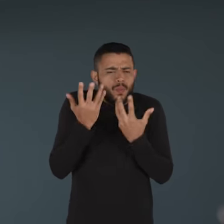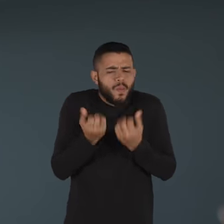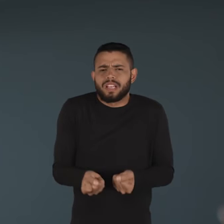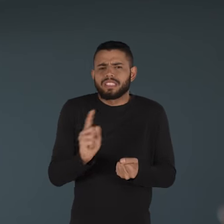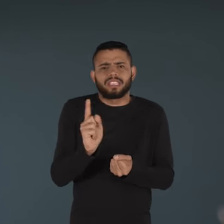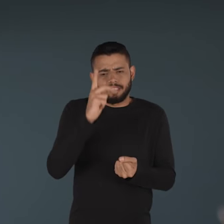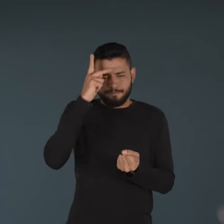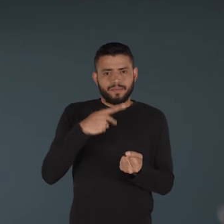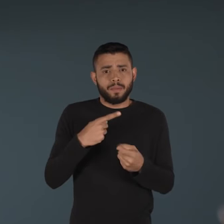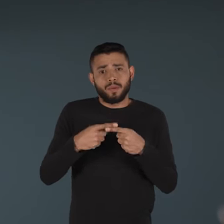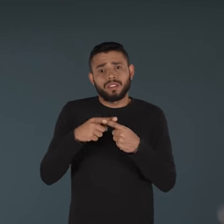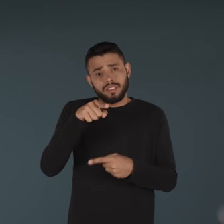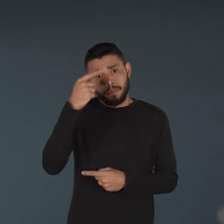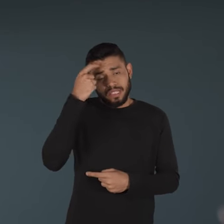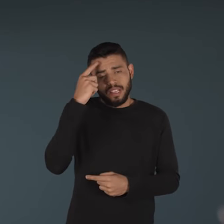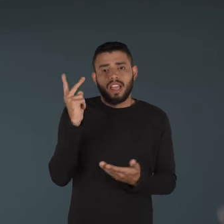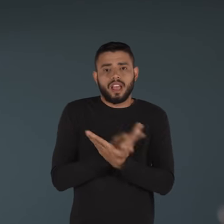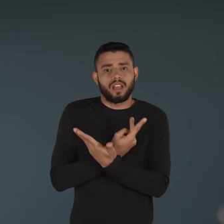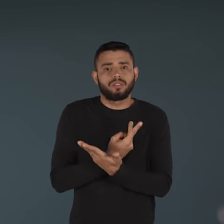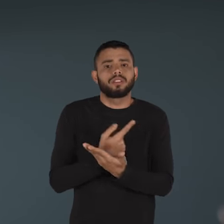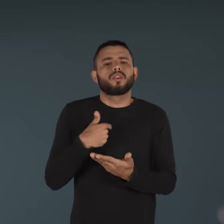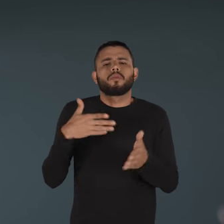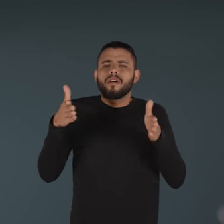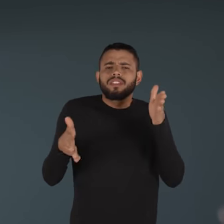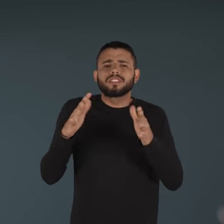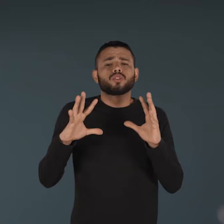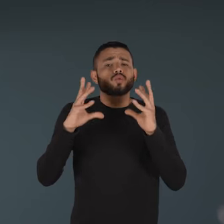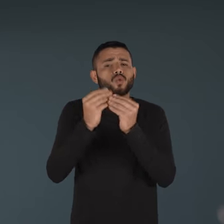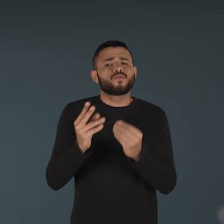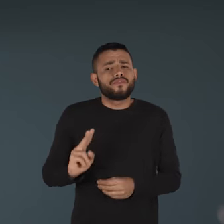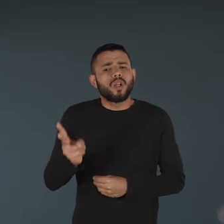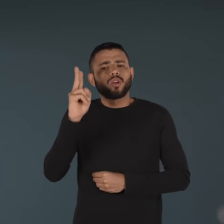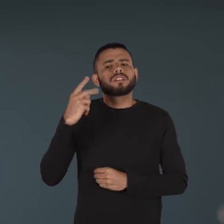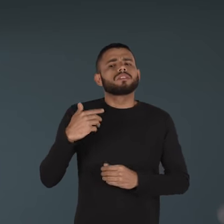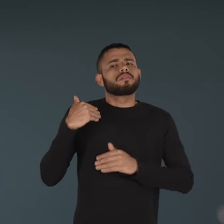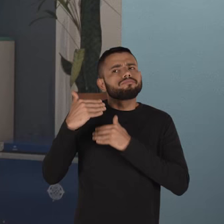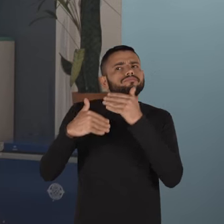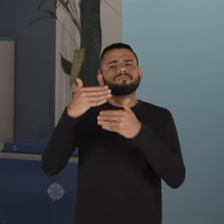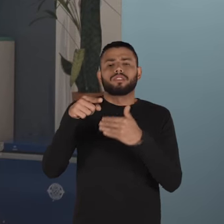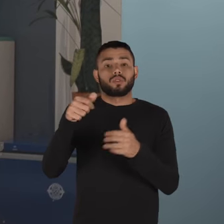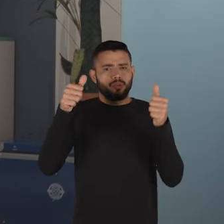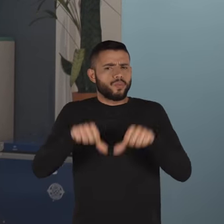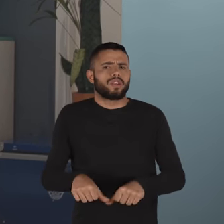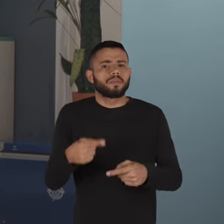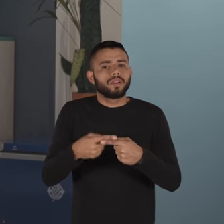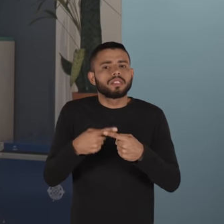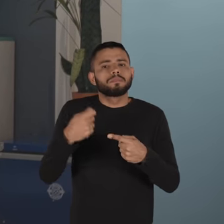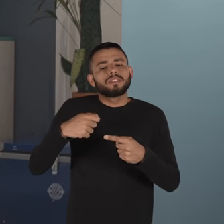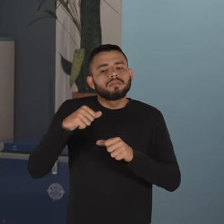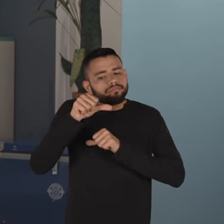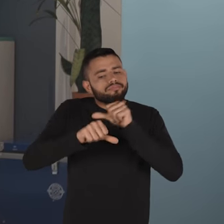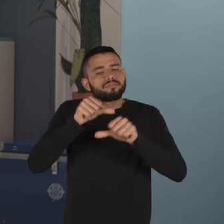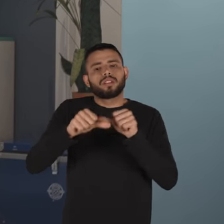negar aquilo para você mesmo porque você aprende que é errado e você aprende numa fase onde todos os seus valores estão sendo formados. Isso é péssimo porque você tem que